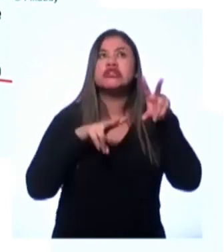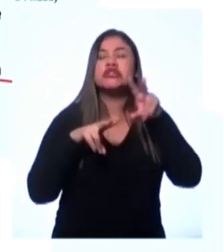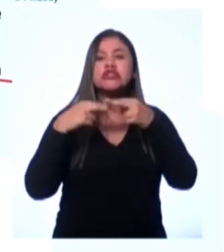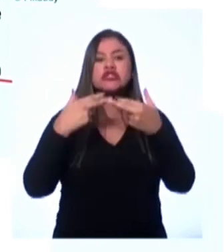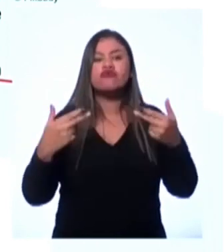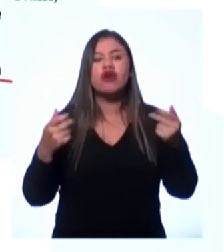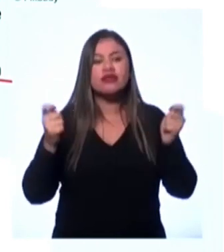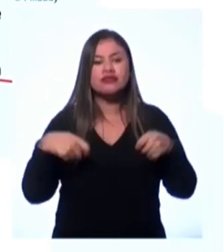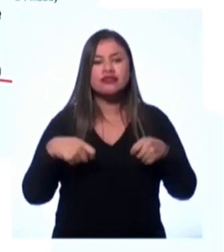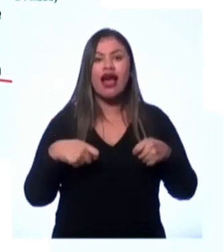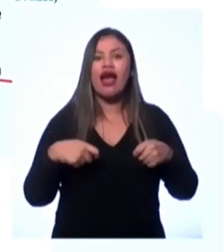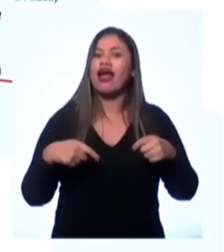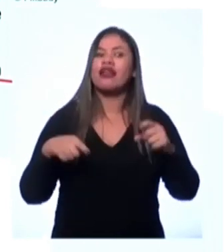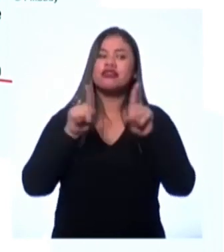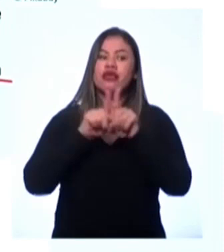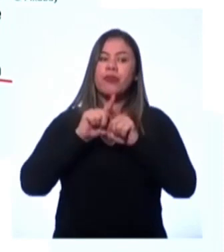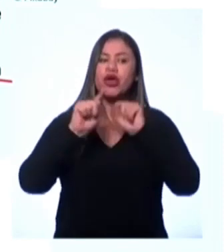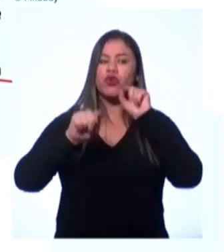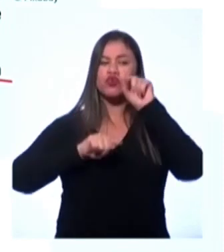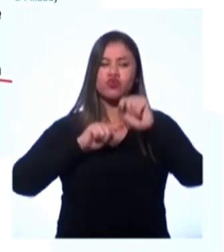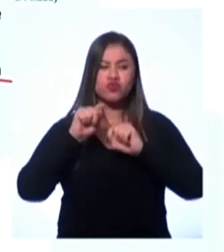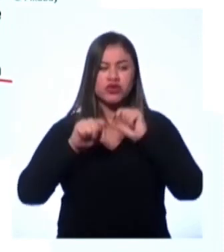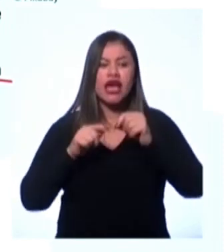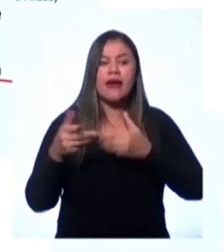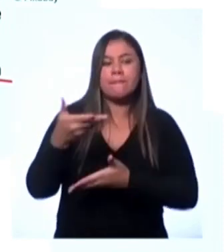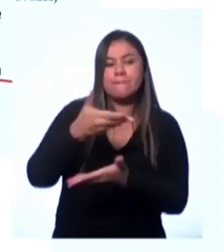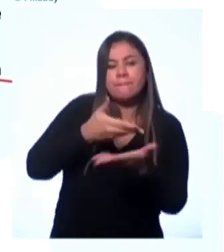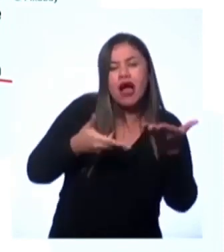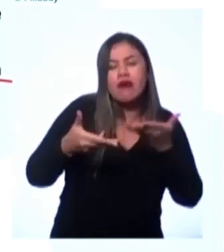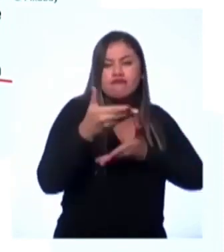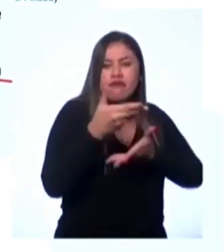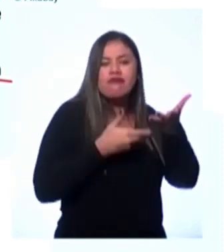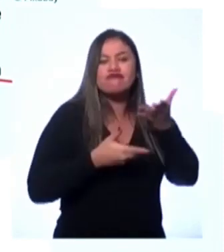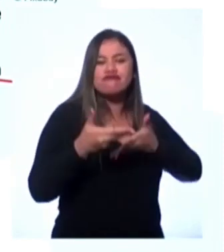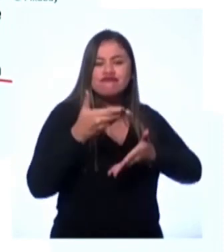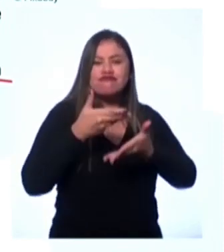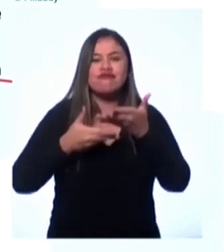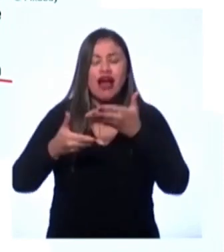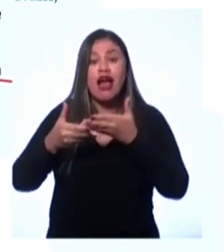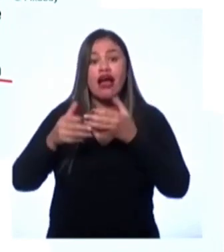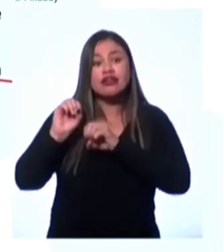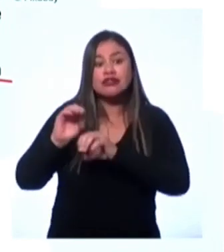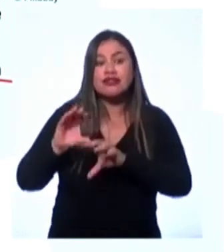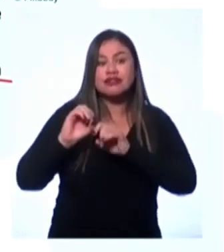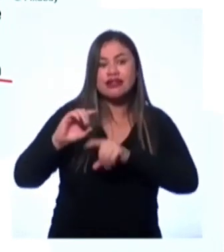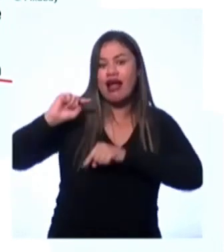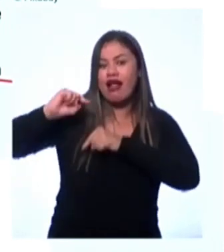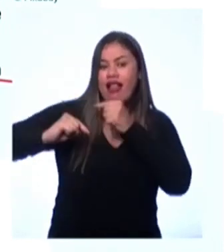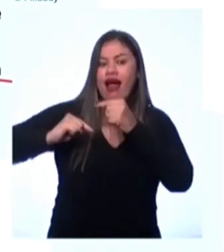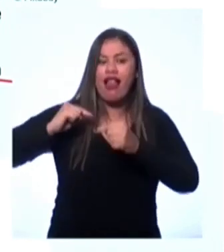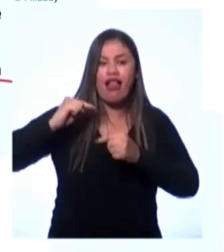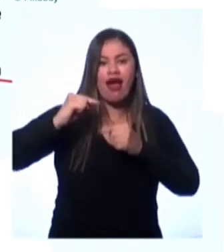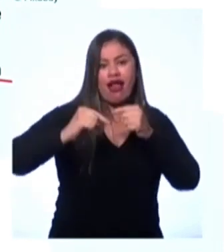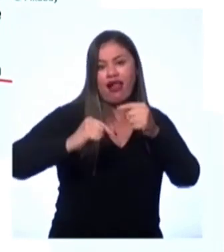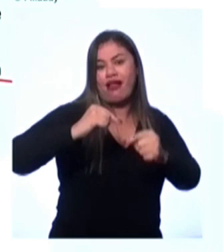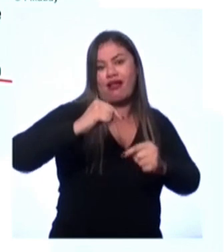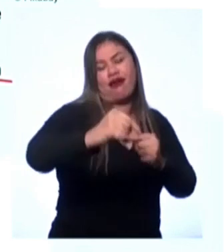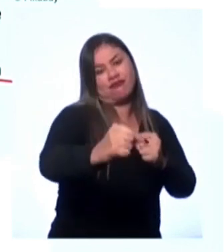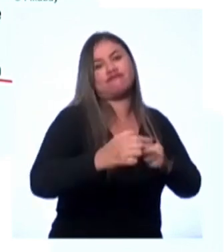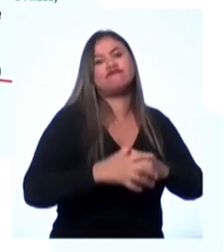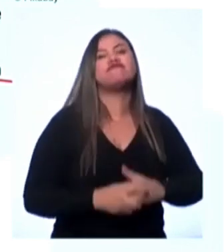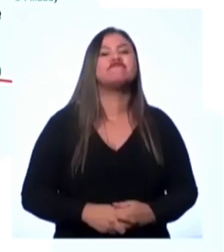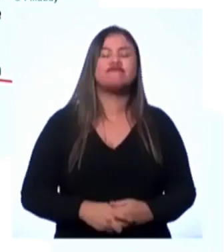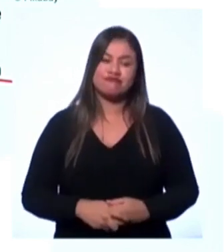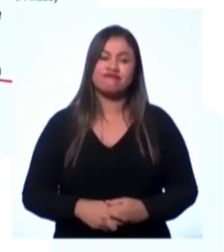adquirida por meio das relações sociais, as socializações transmitidas de geração em geração. Então,